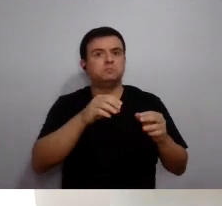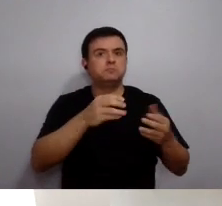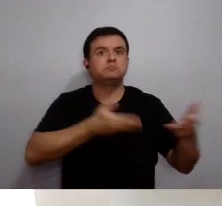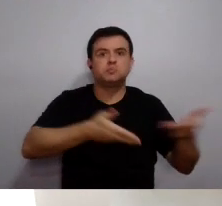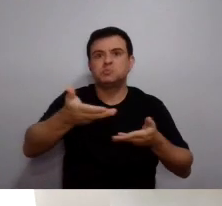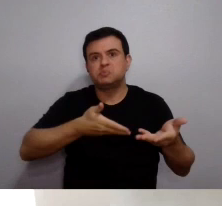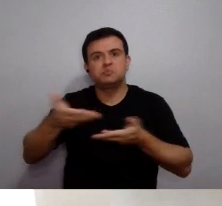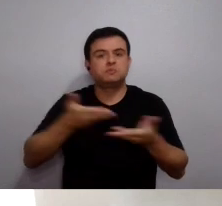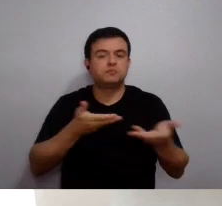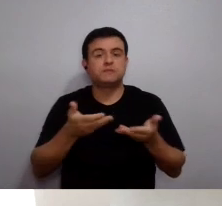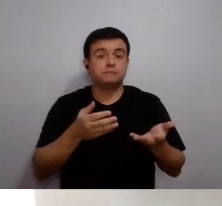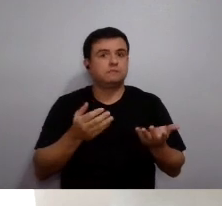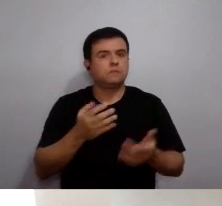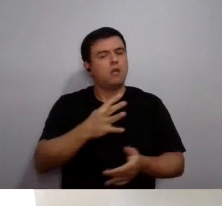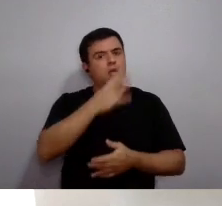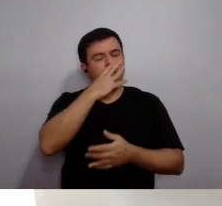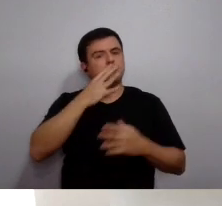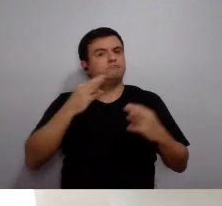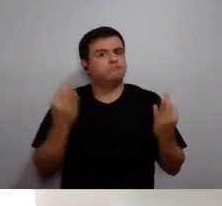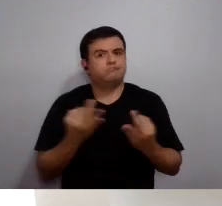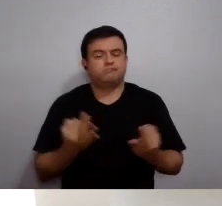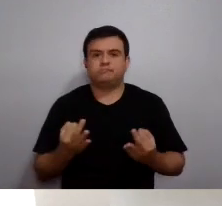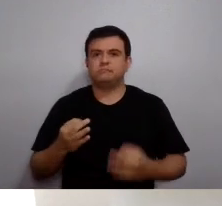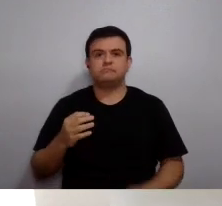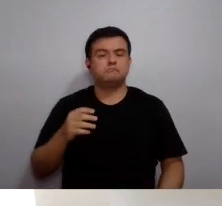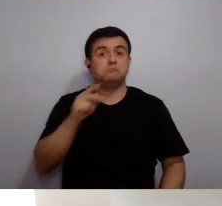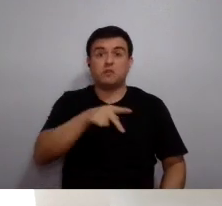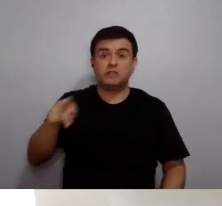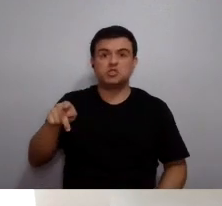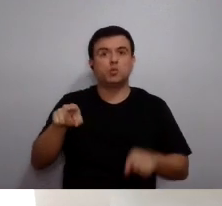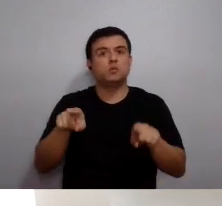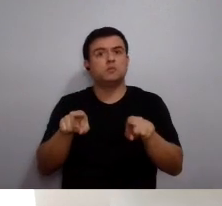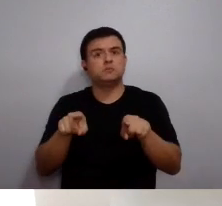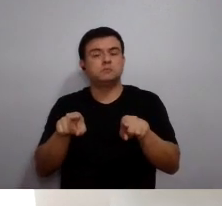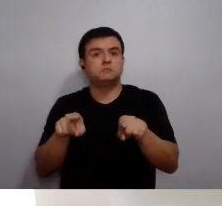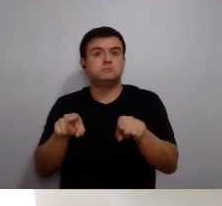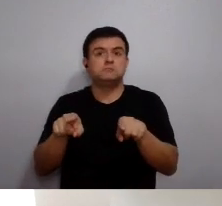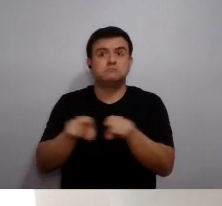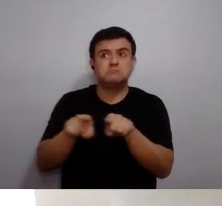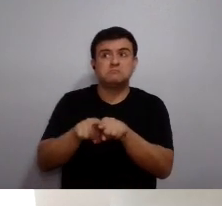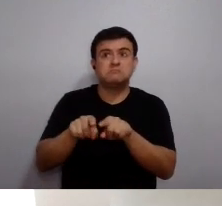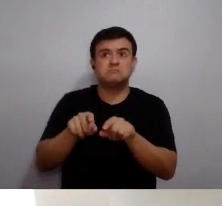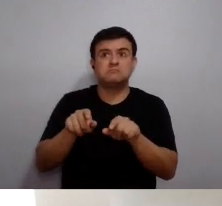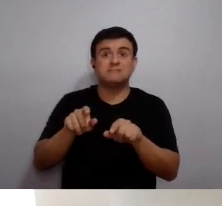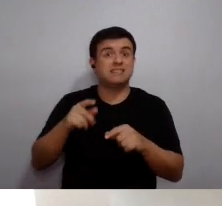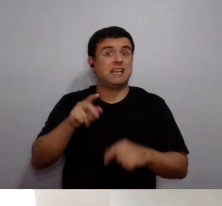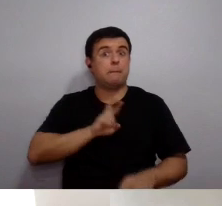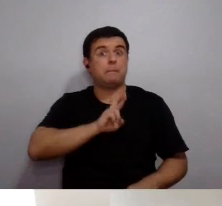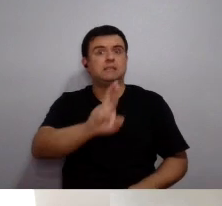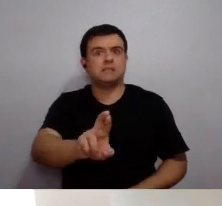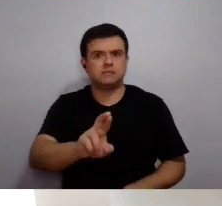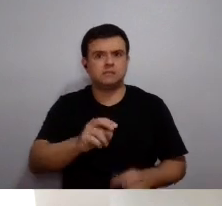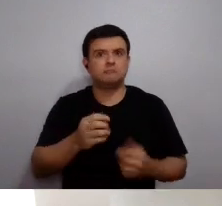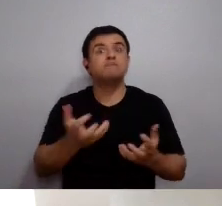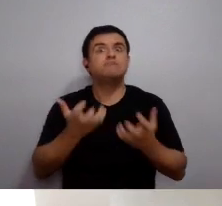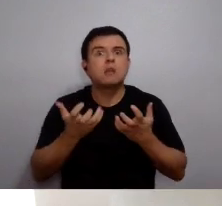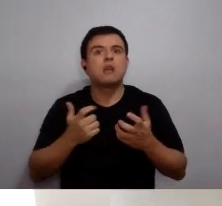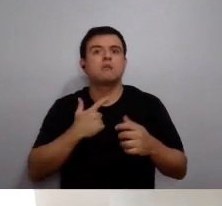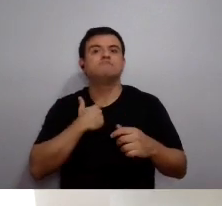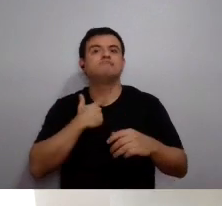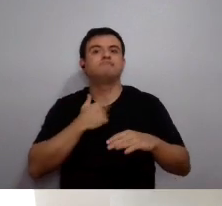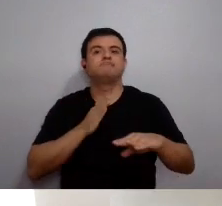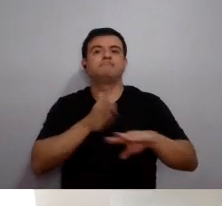é impressionante a importância que os servidores e os docentes dão para as suas